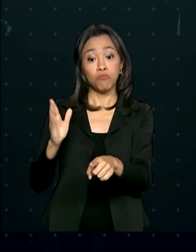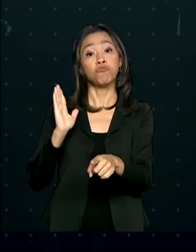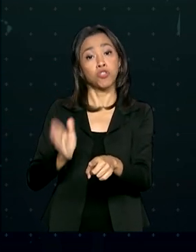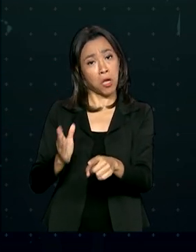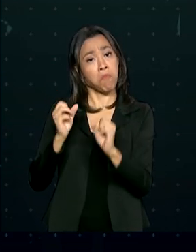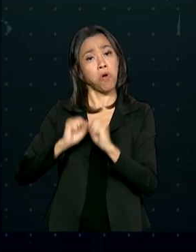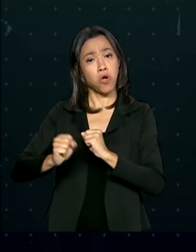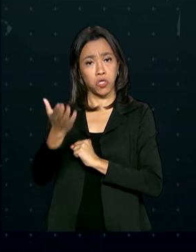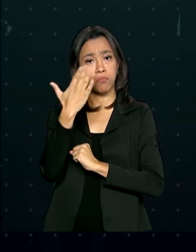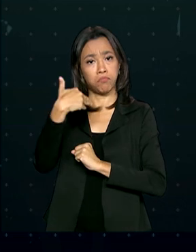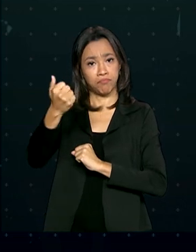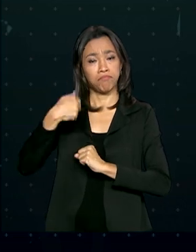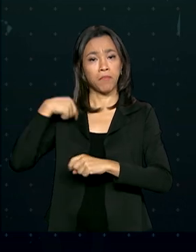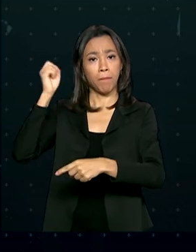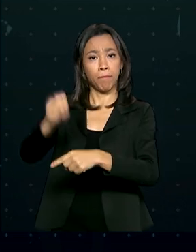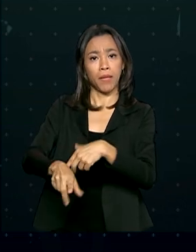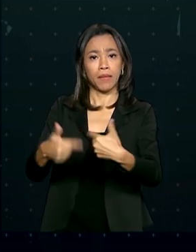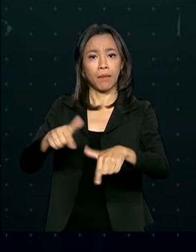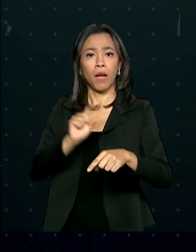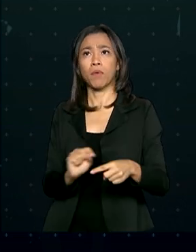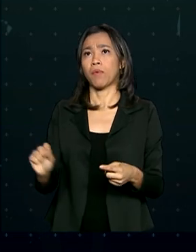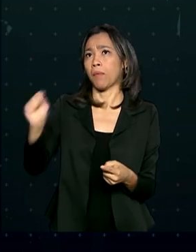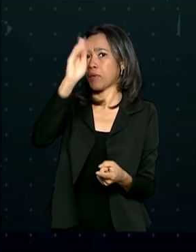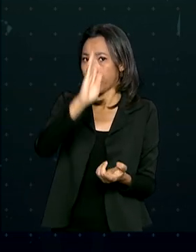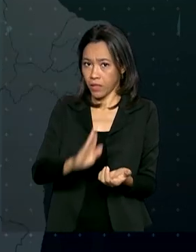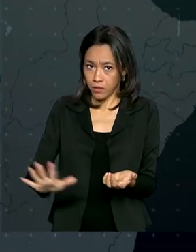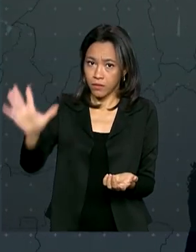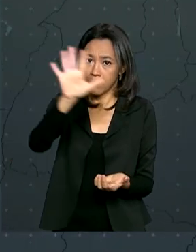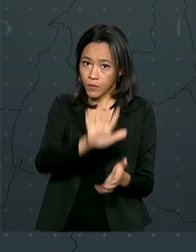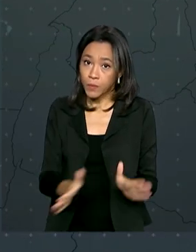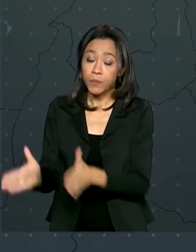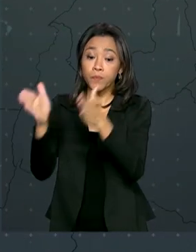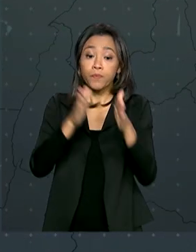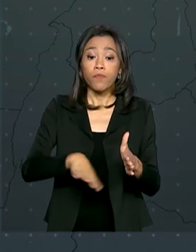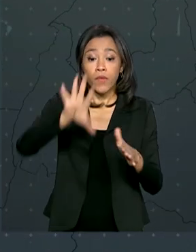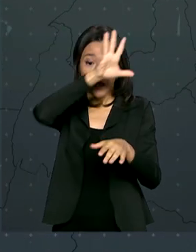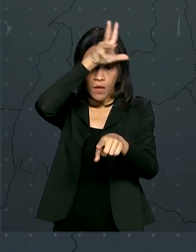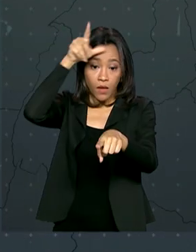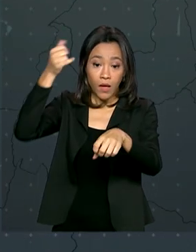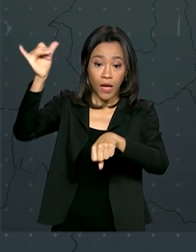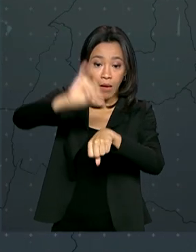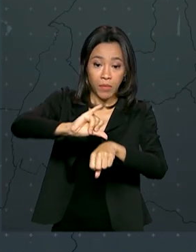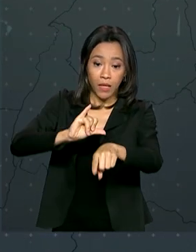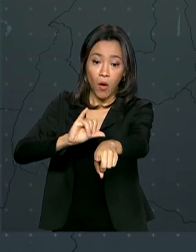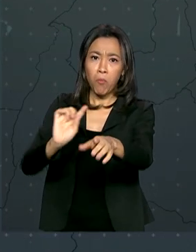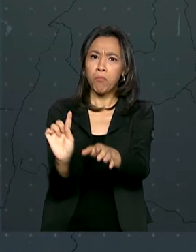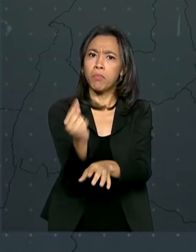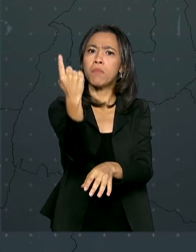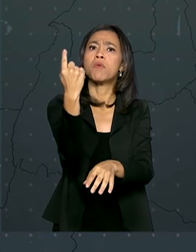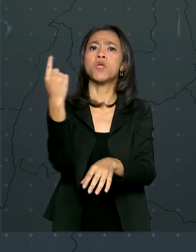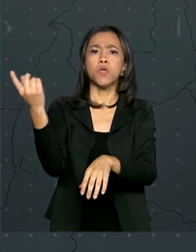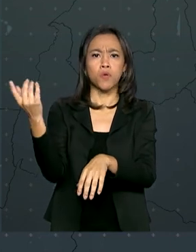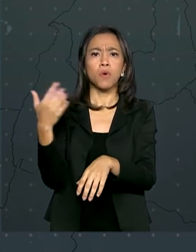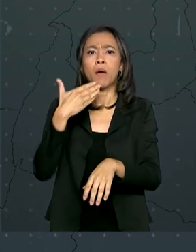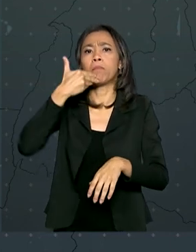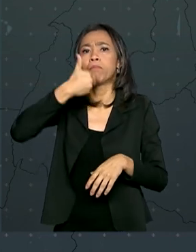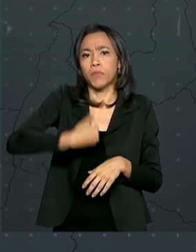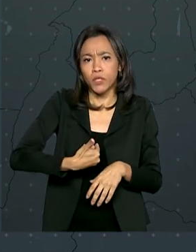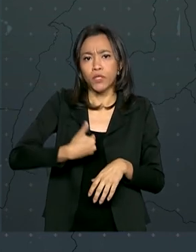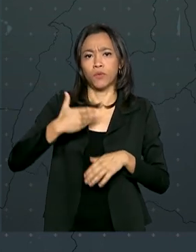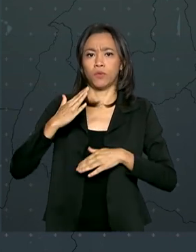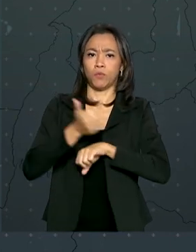trabalhar em todas as regiões do país. A capital do Amazonas, Manaus, foi o primeiro município a requisitar os